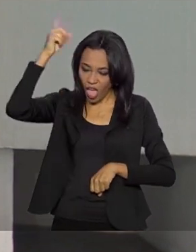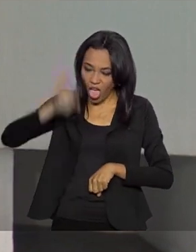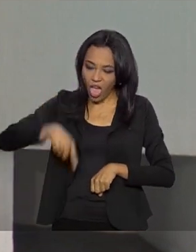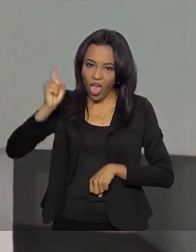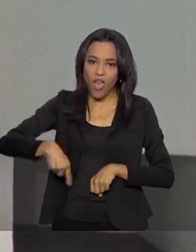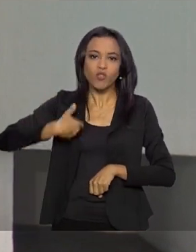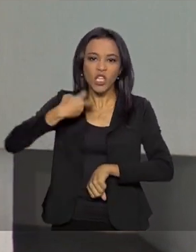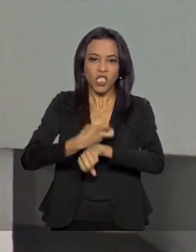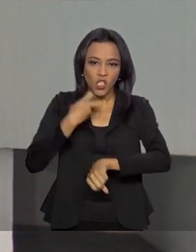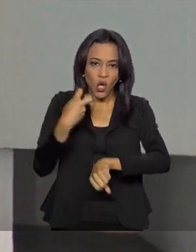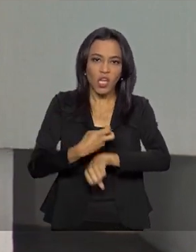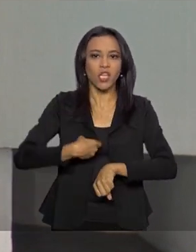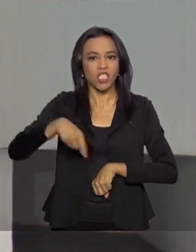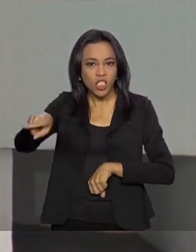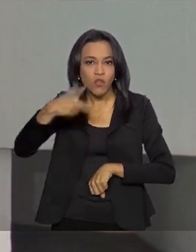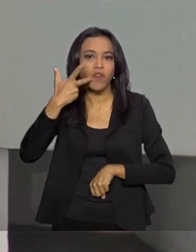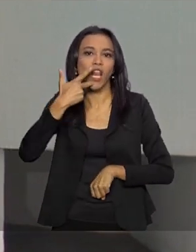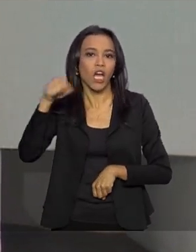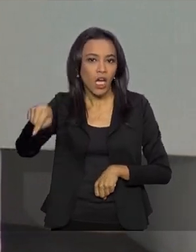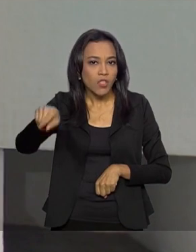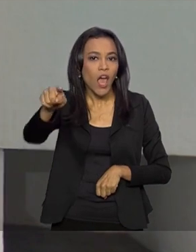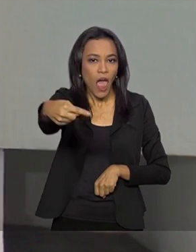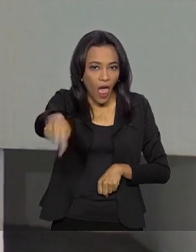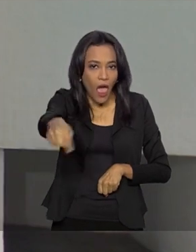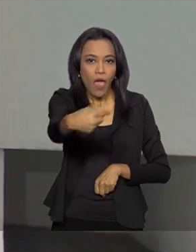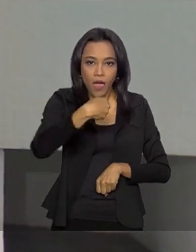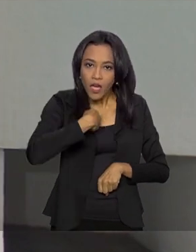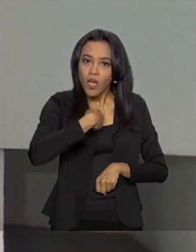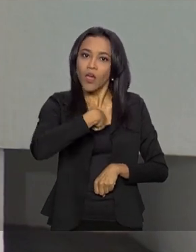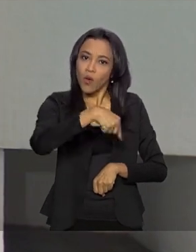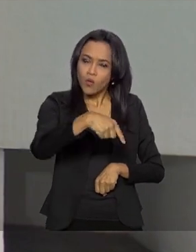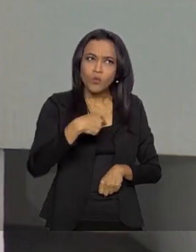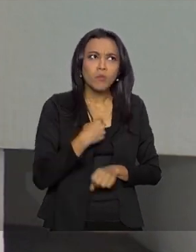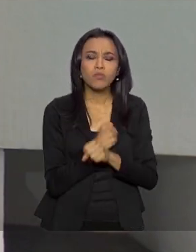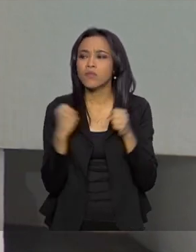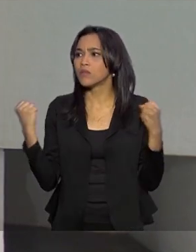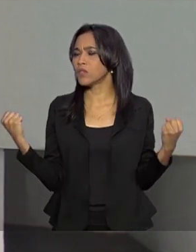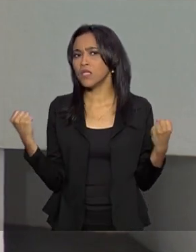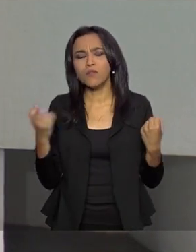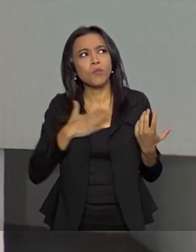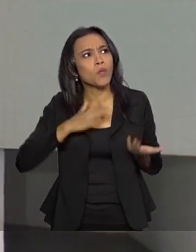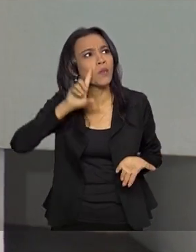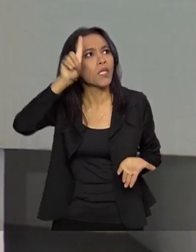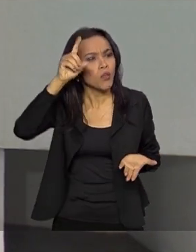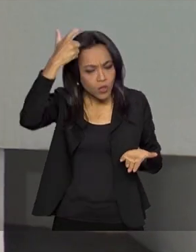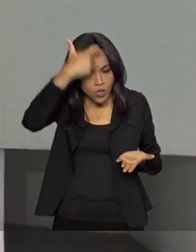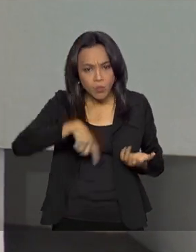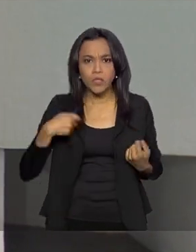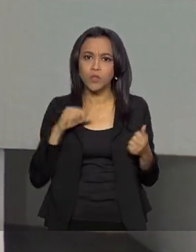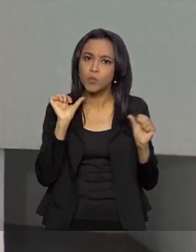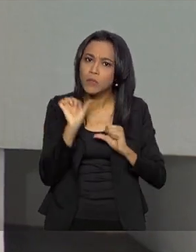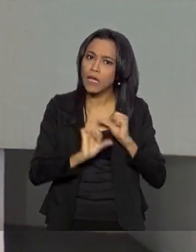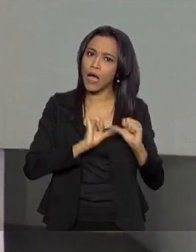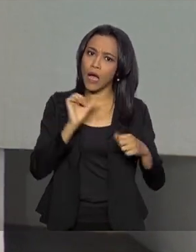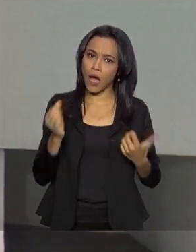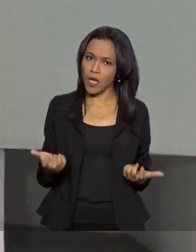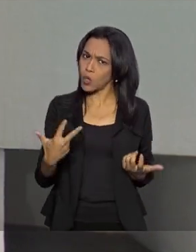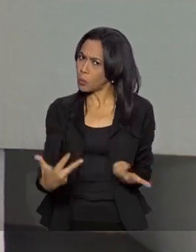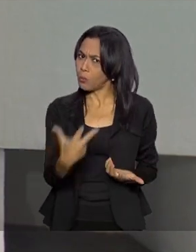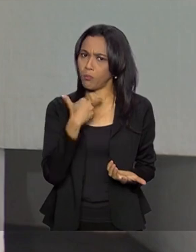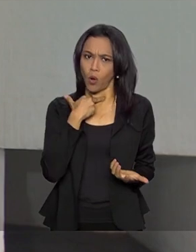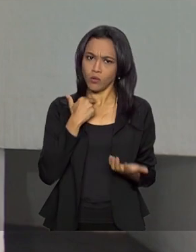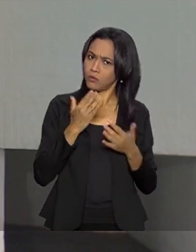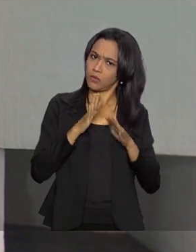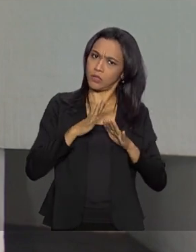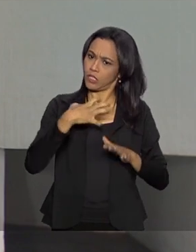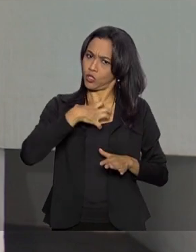horrorosa que eles estão falando. não é possível, meu Deus do céu, eu tenho que mudar. Eu não posso ser